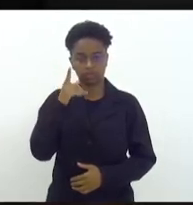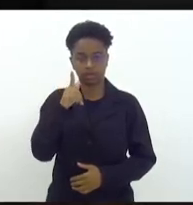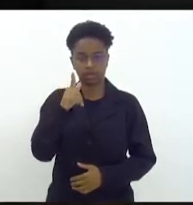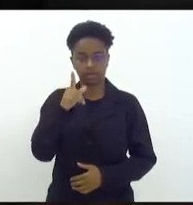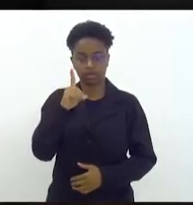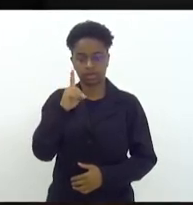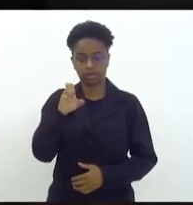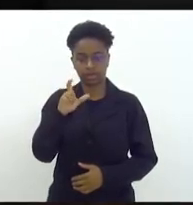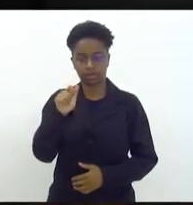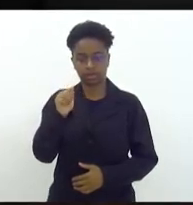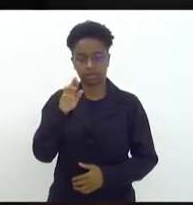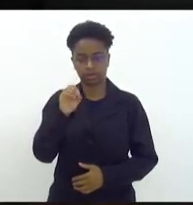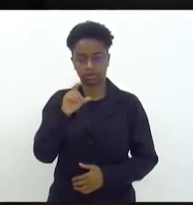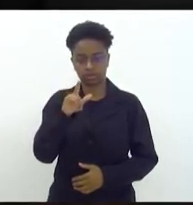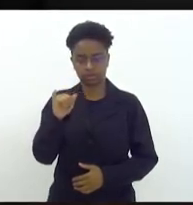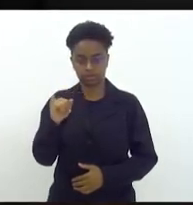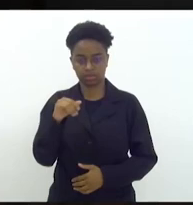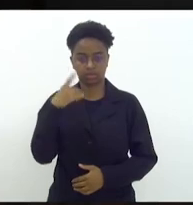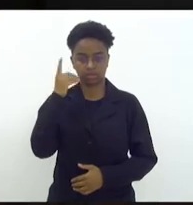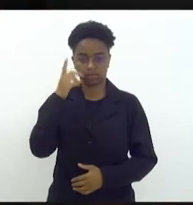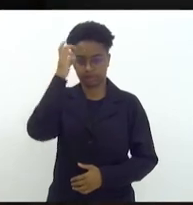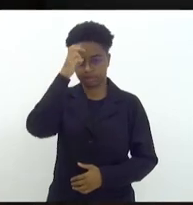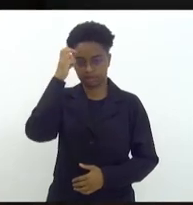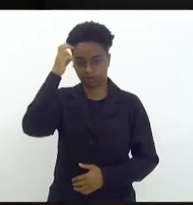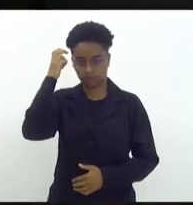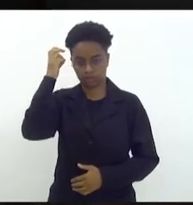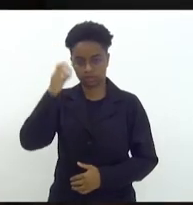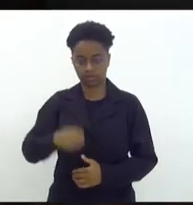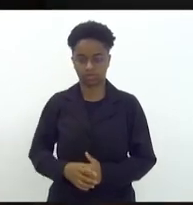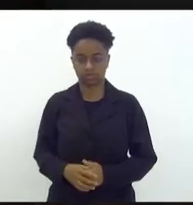Guilherme Della Llori, deputada Verônica Lima.